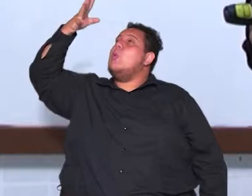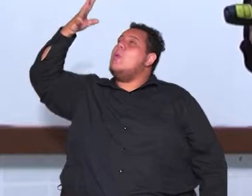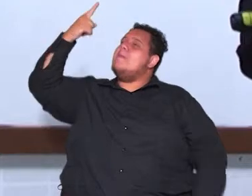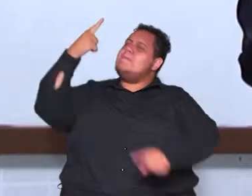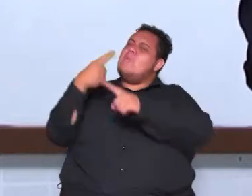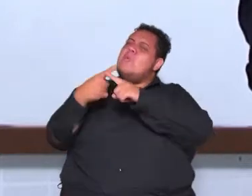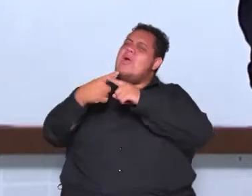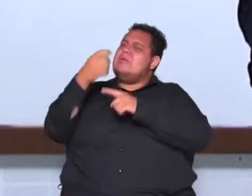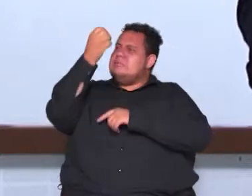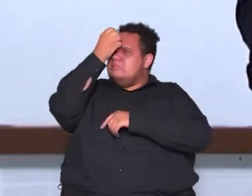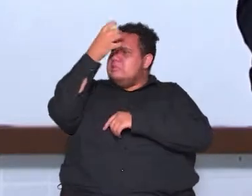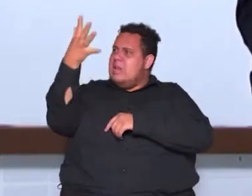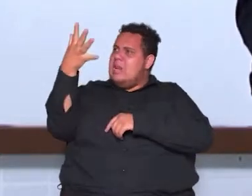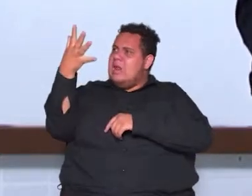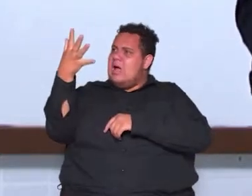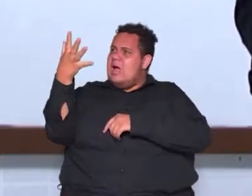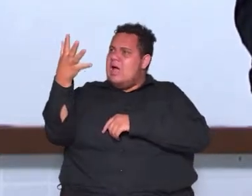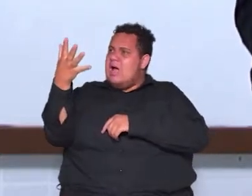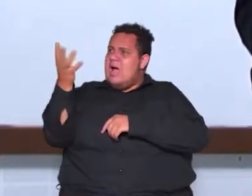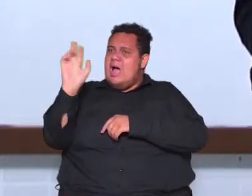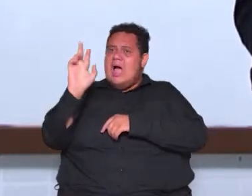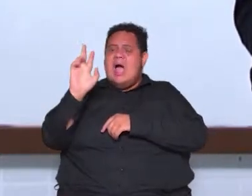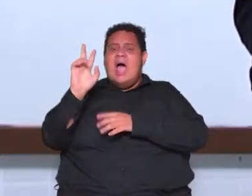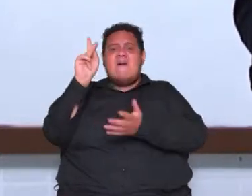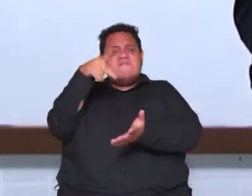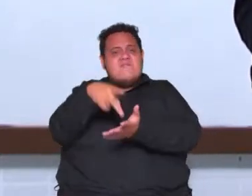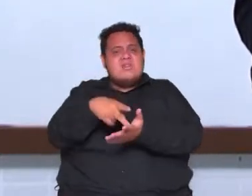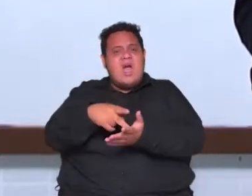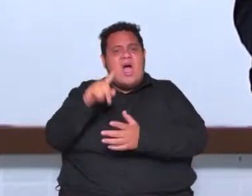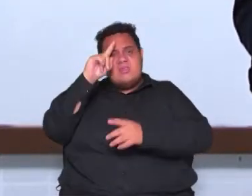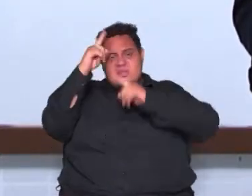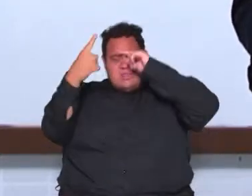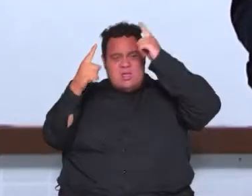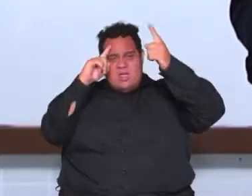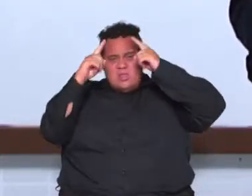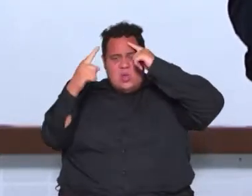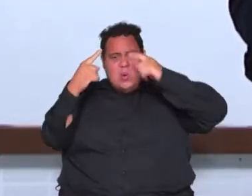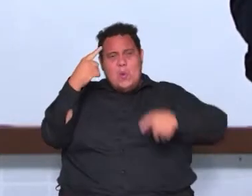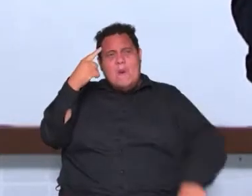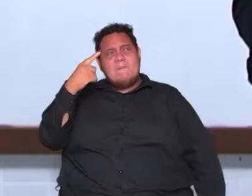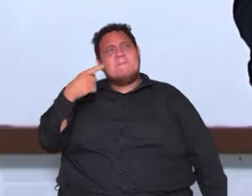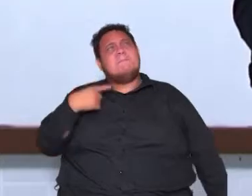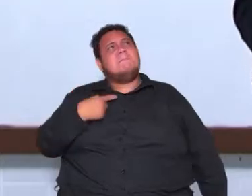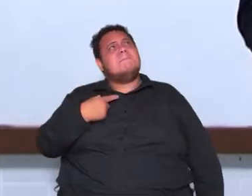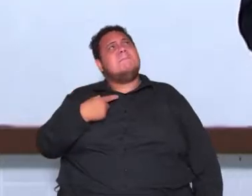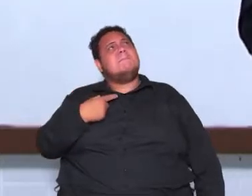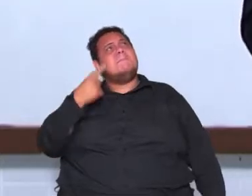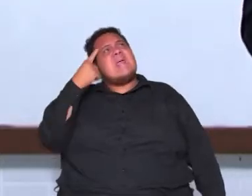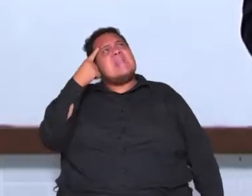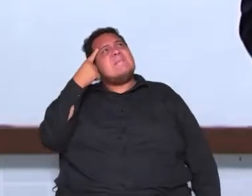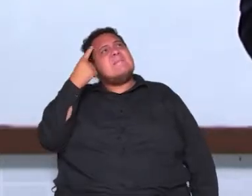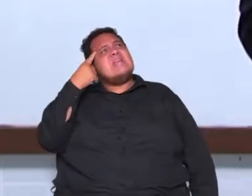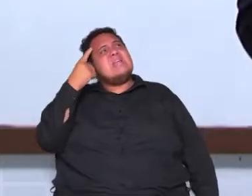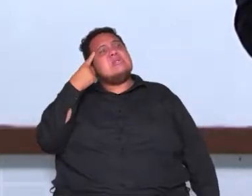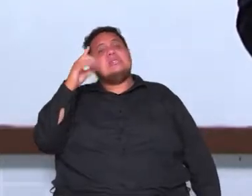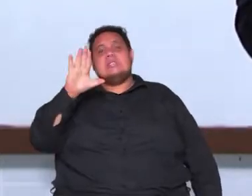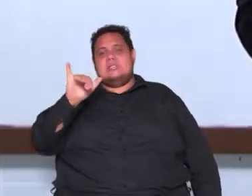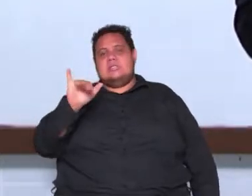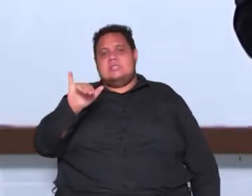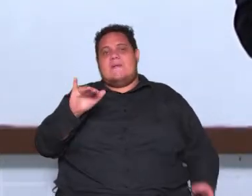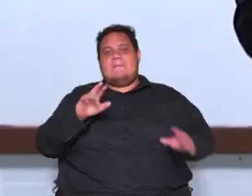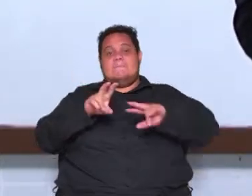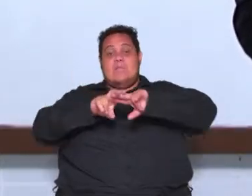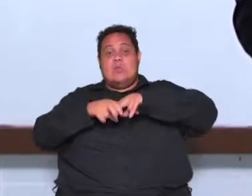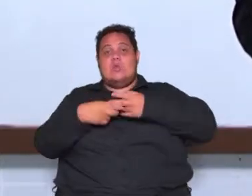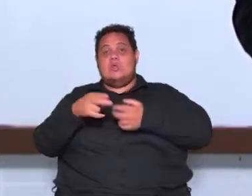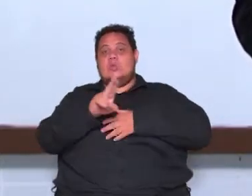luz? a razão as ideias o pensamento racional o pensamento científico por